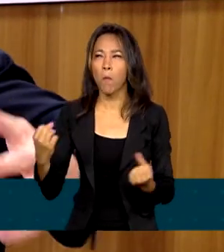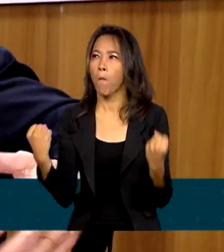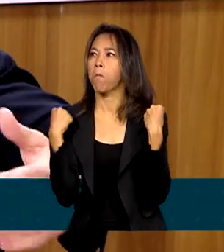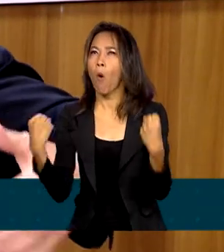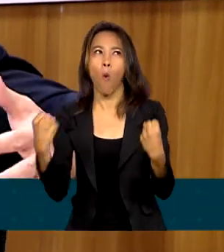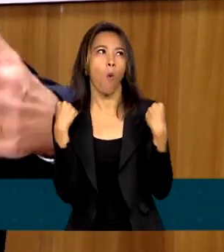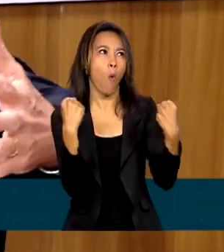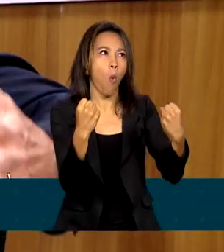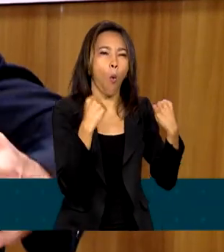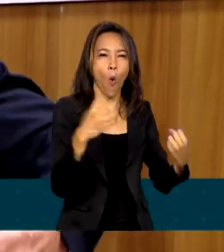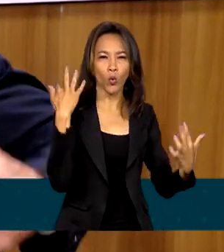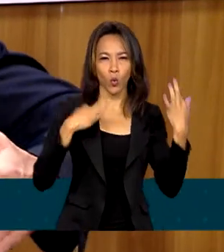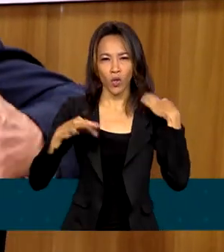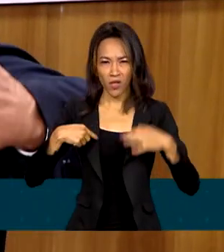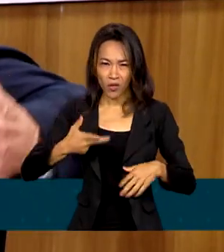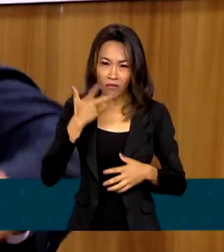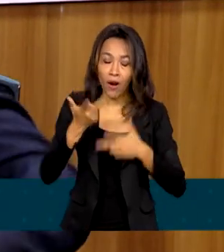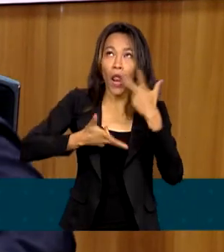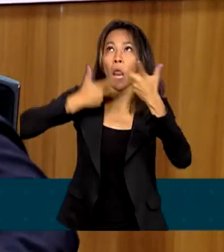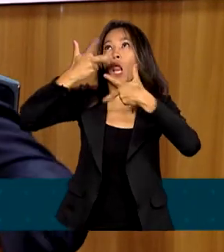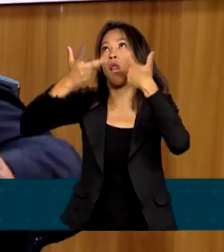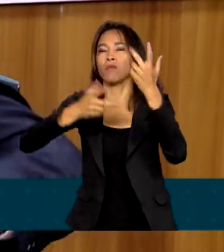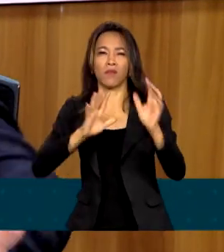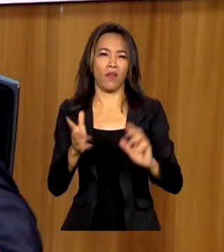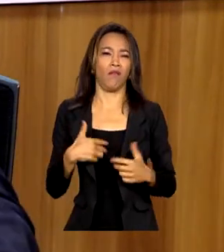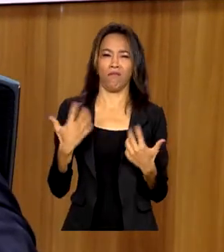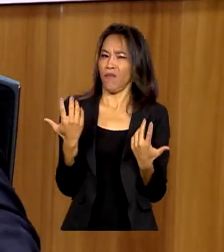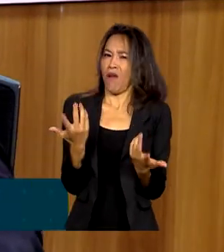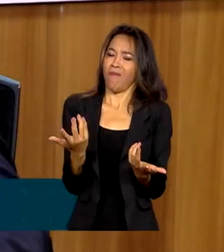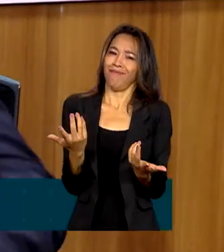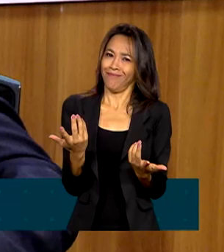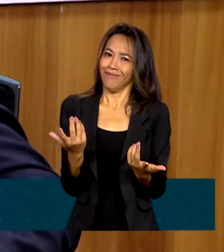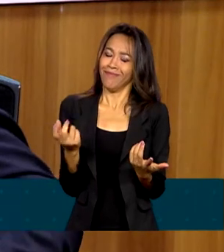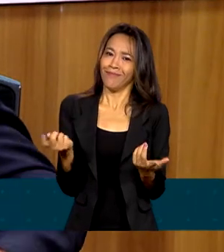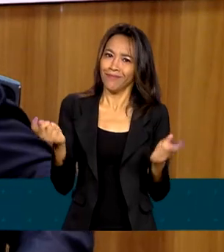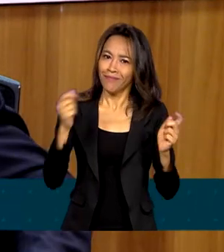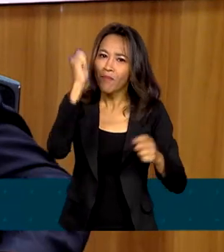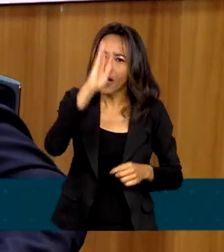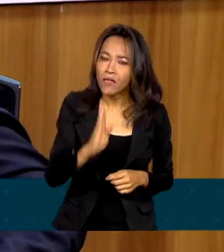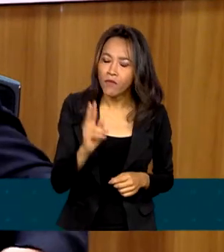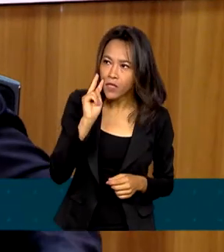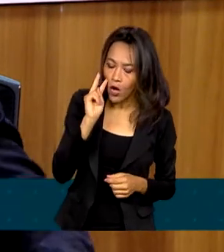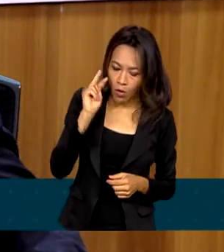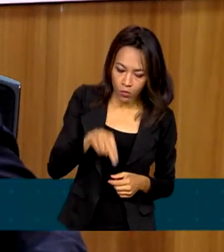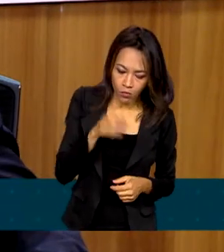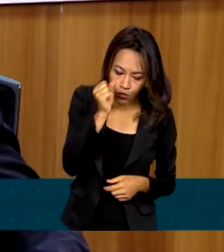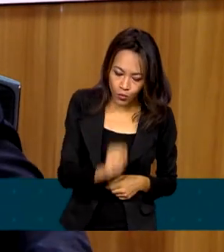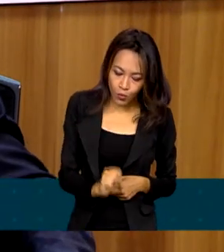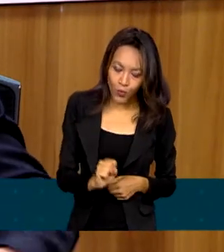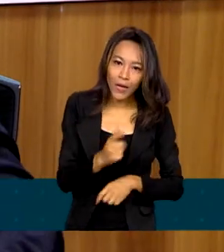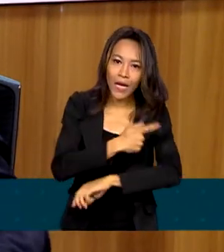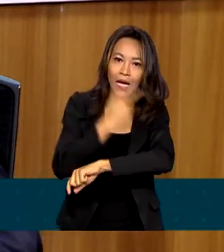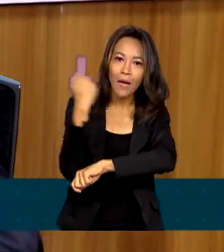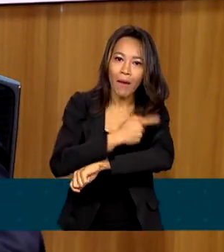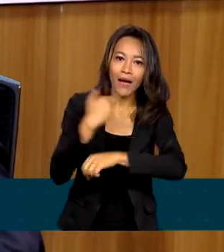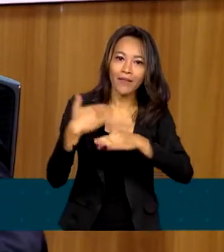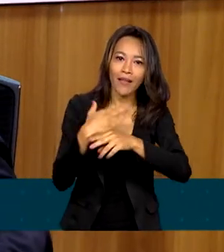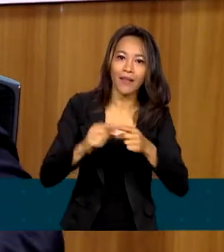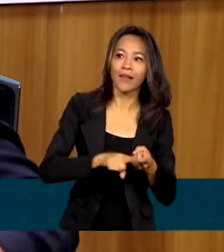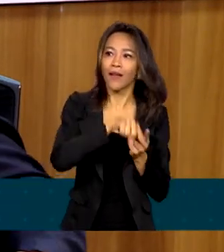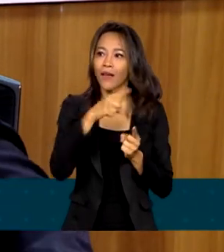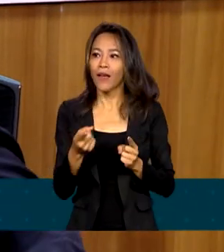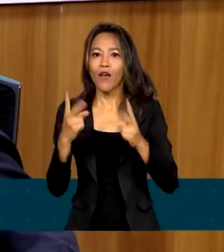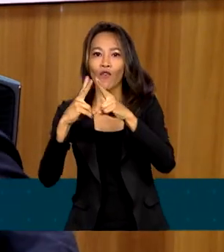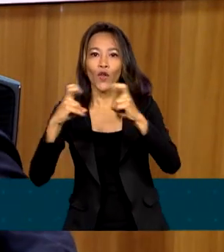exagerado ou aquele brasileiro fanático, não. Mas, olha, o Brasil, se olha para o sul, você tem Gramado, você tem Florianópolis,